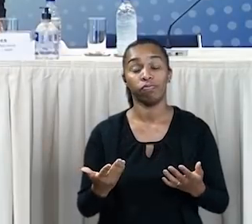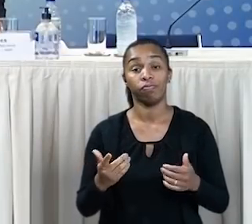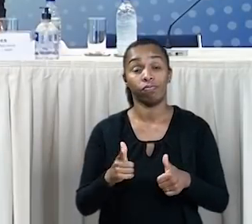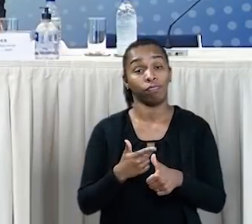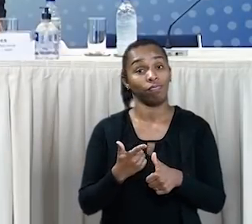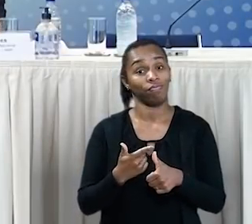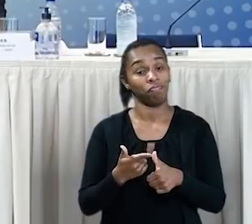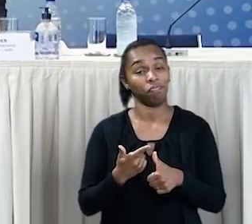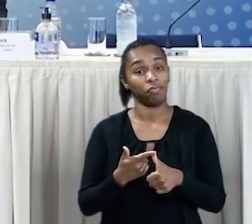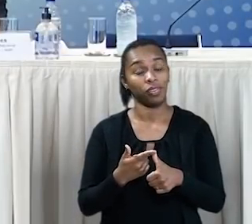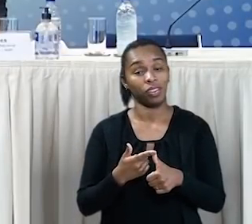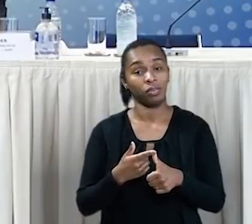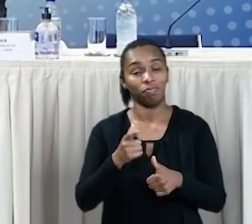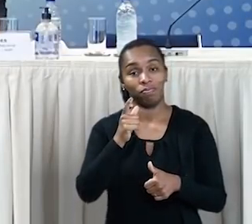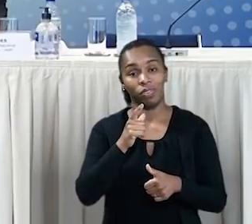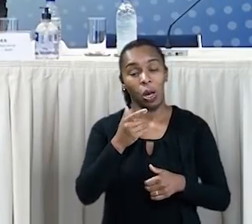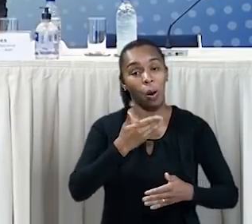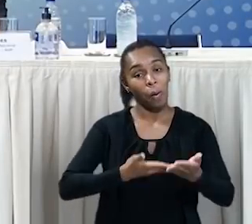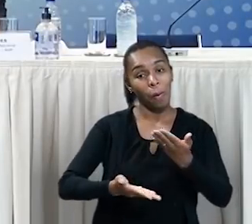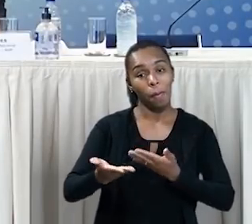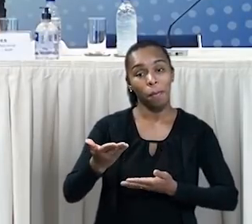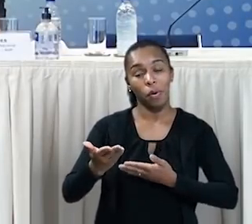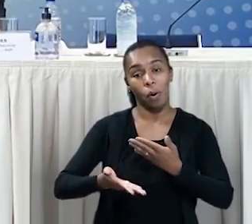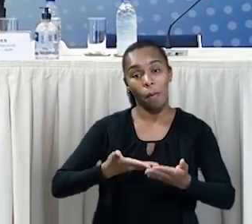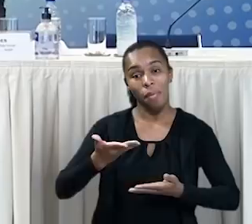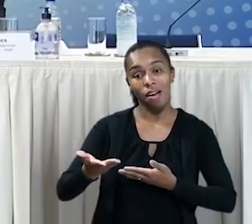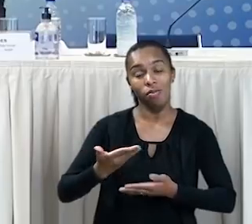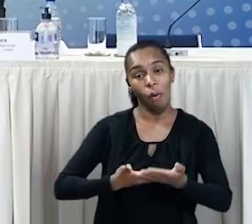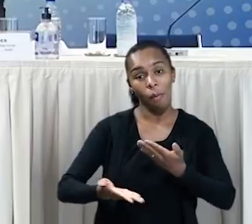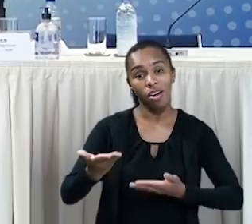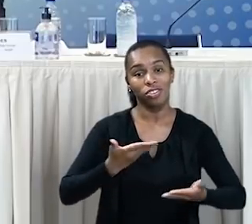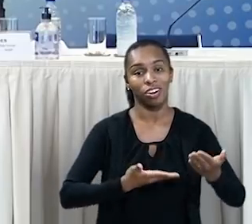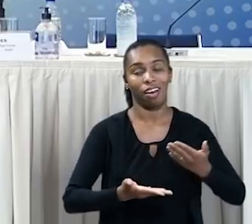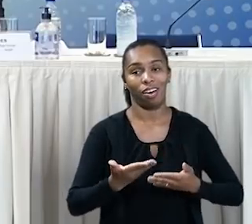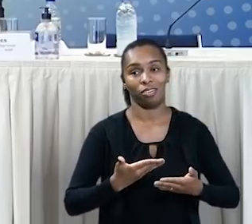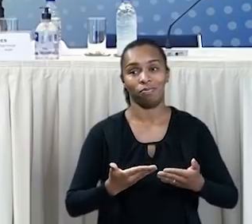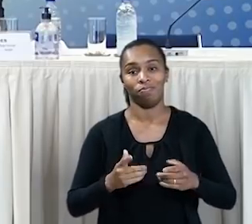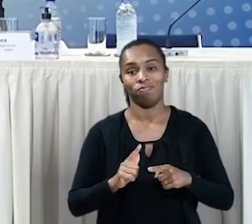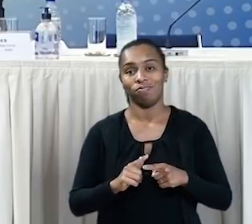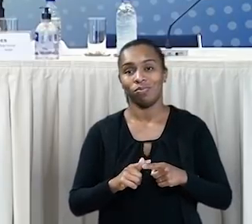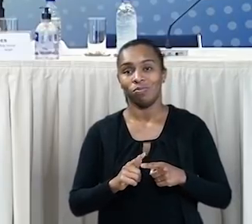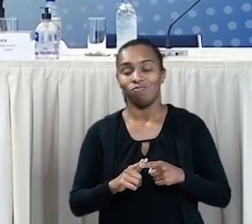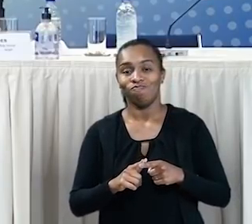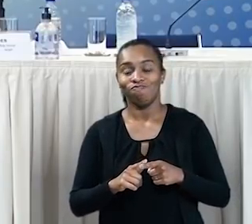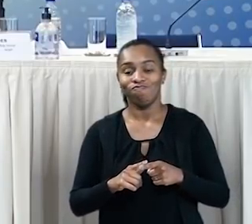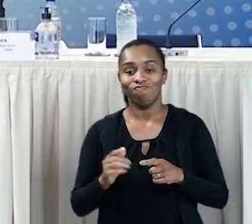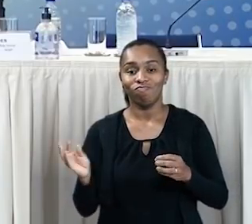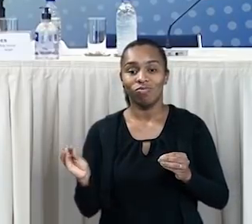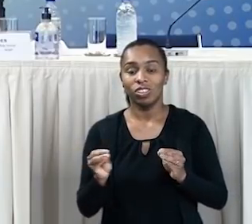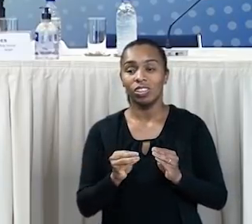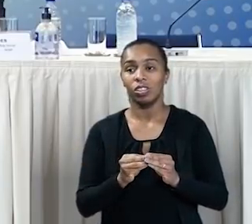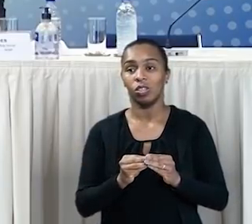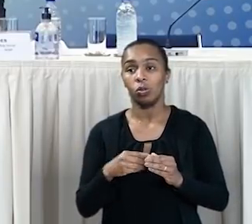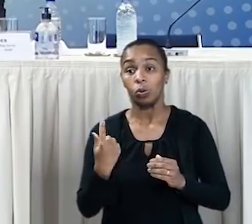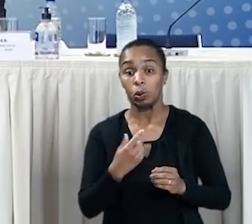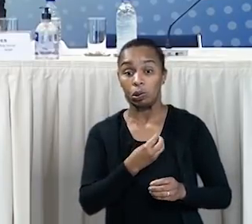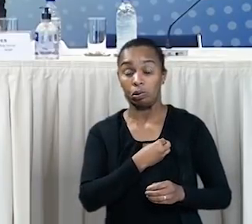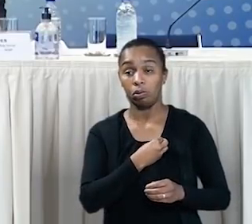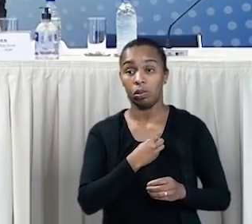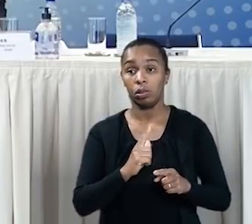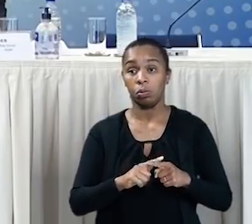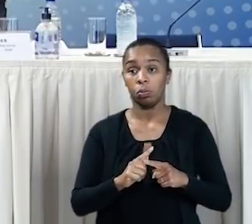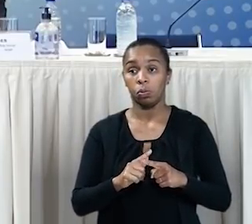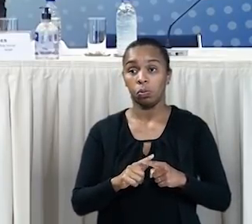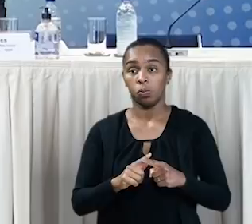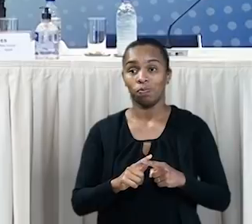Então, essa era a primeira mensagem que eu queria compartilhar, né, o streaming está nas nossas vidas, mas, de